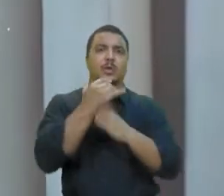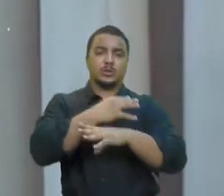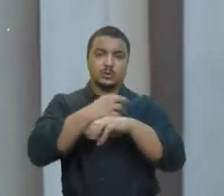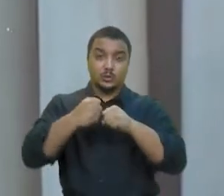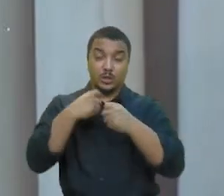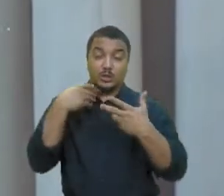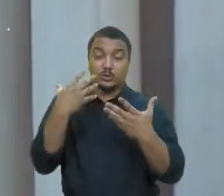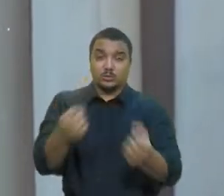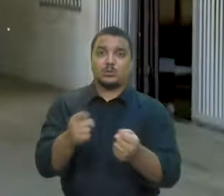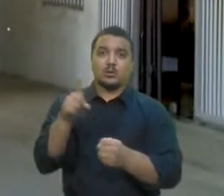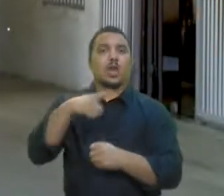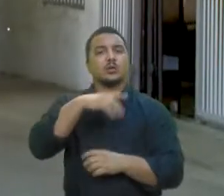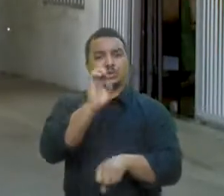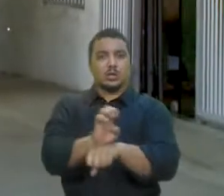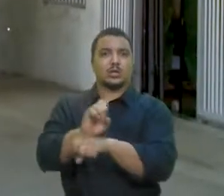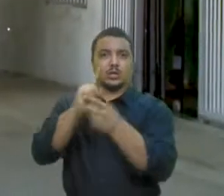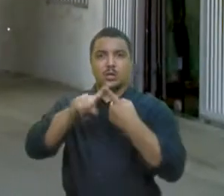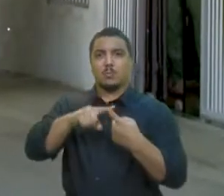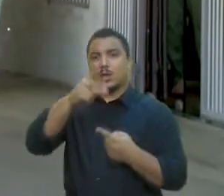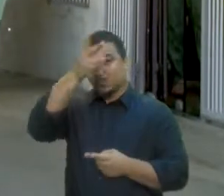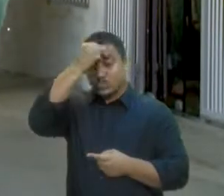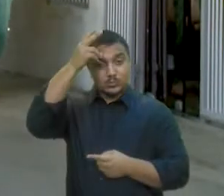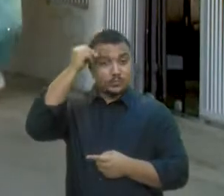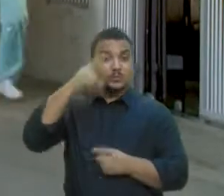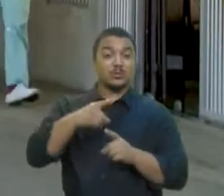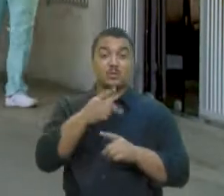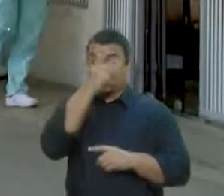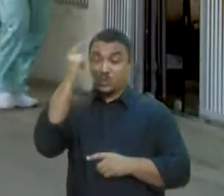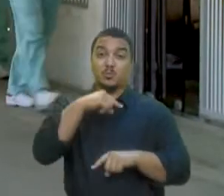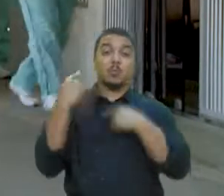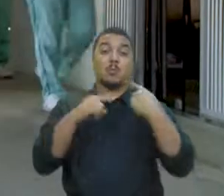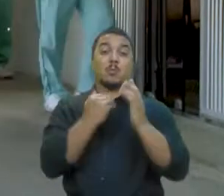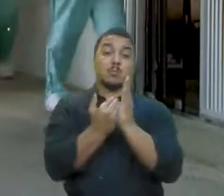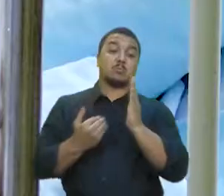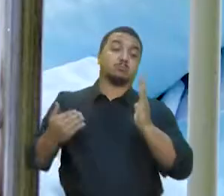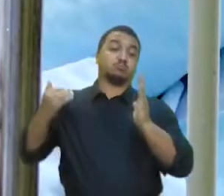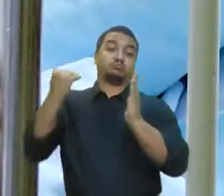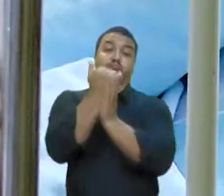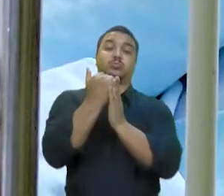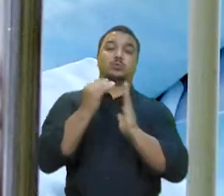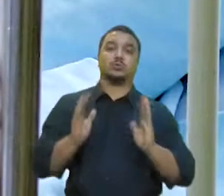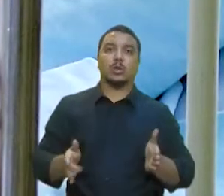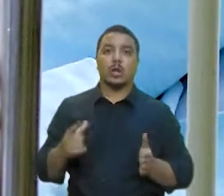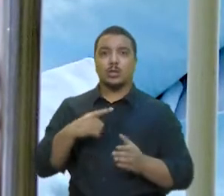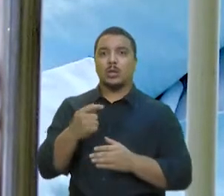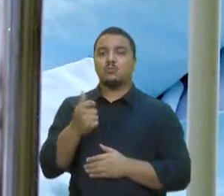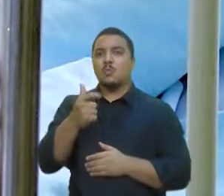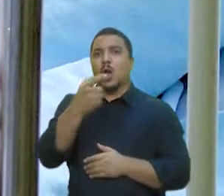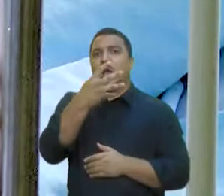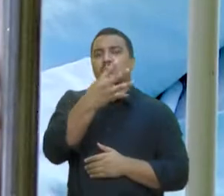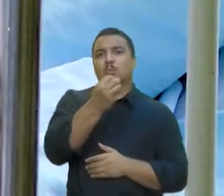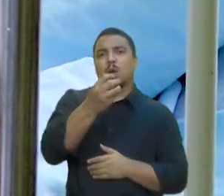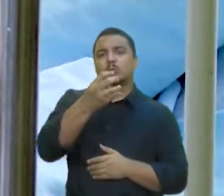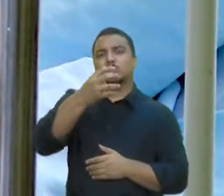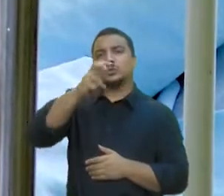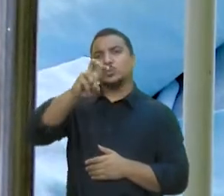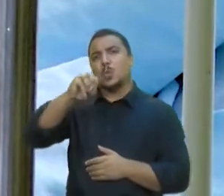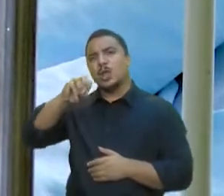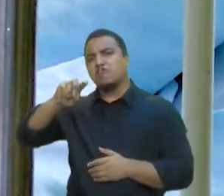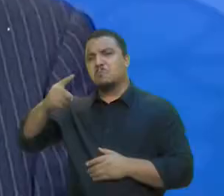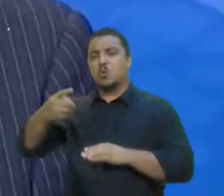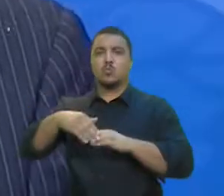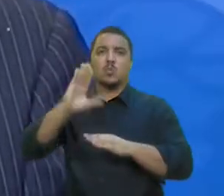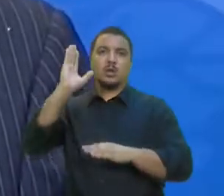por estados e municípios, o número de mortes no país cresce assustadoramente, chegando a mais de 450 mil vidas